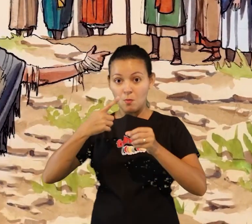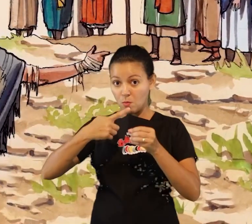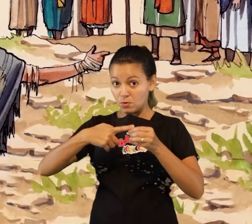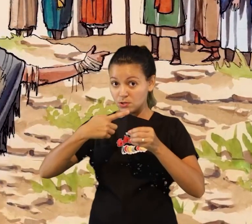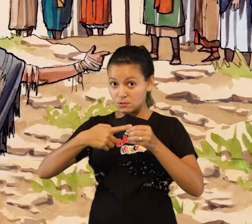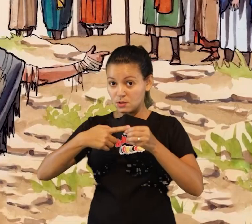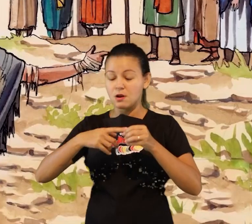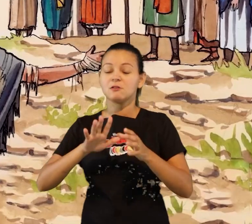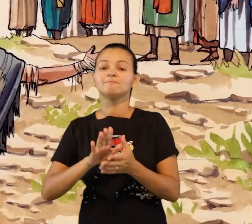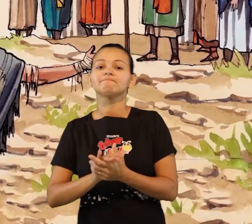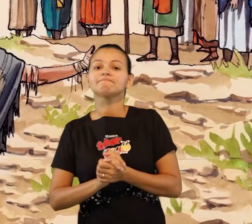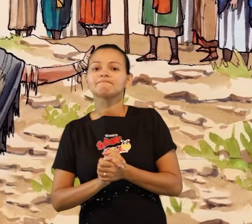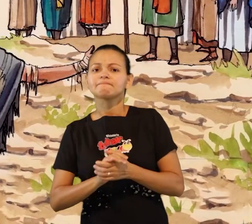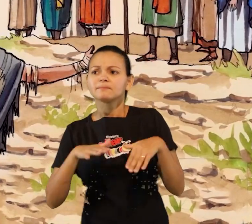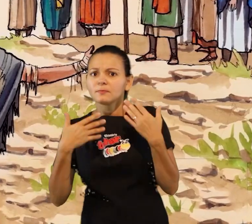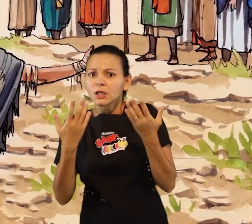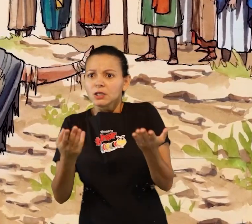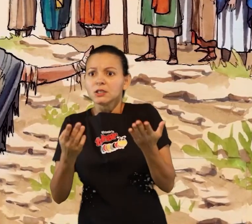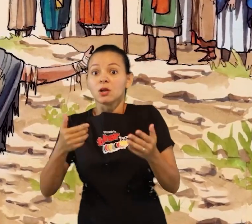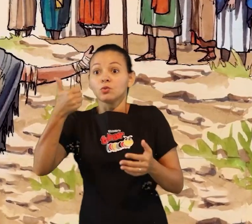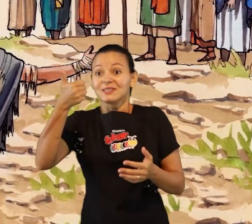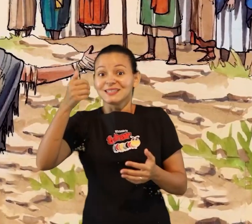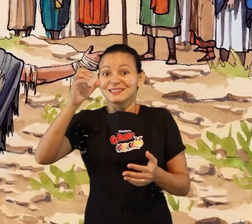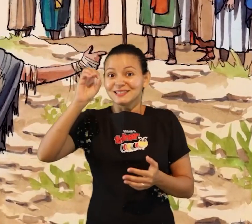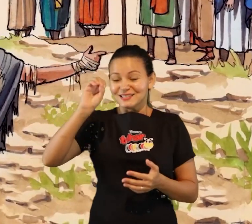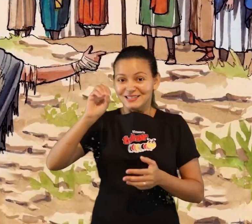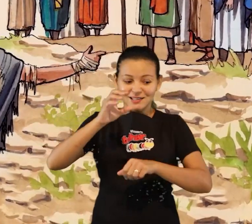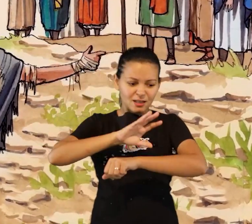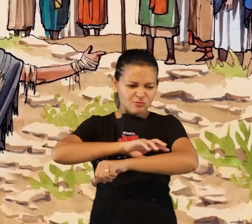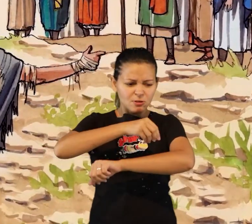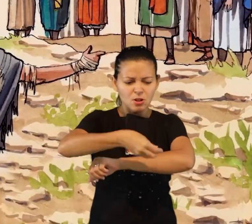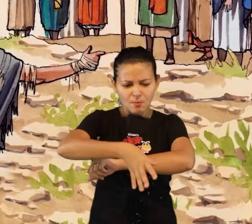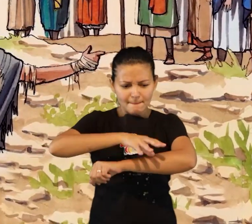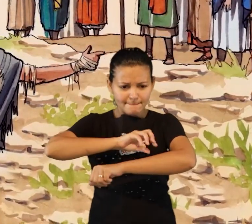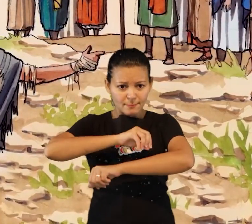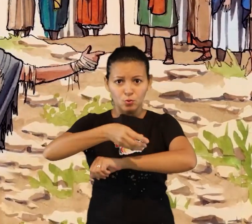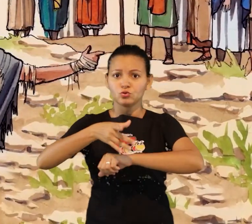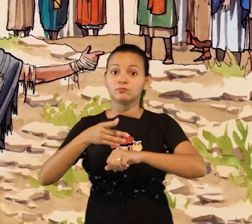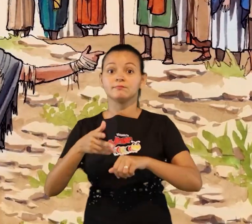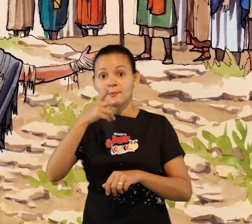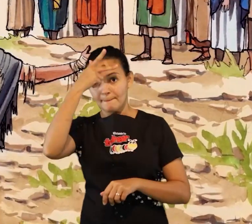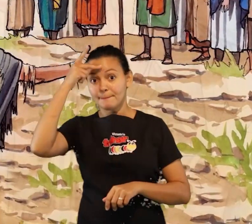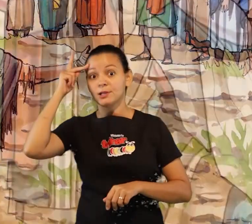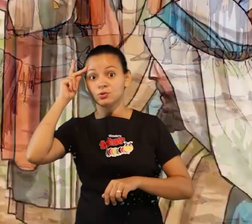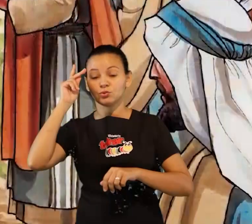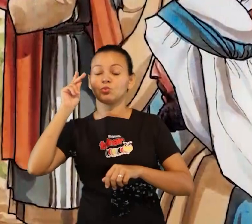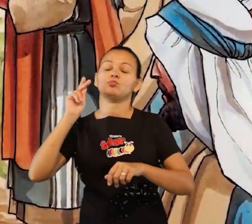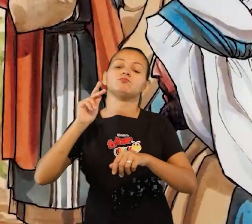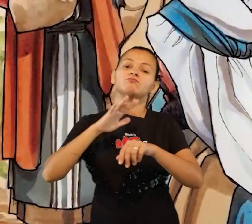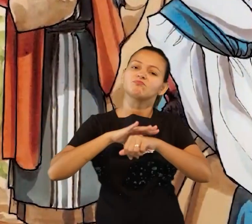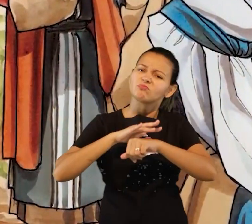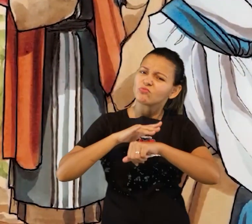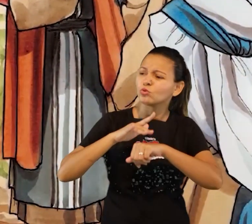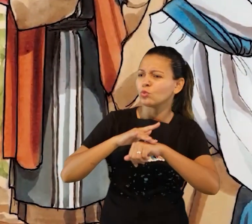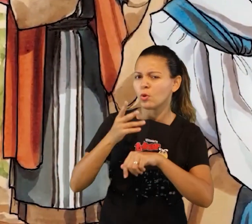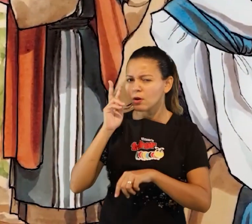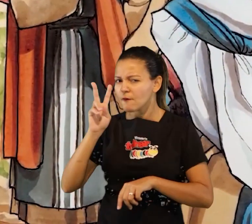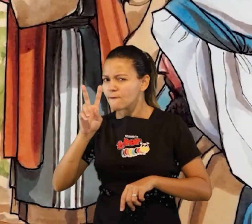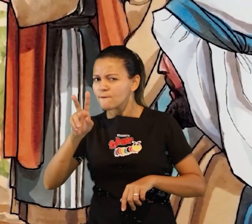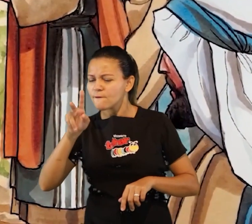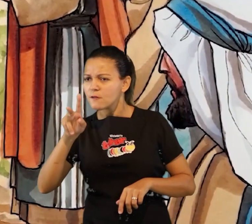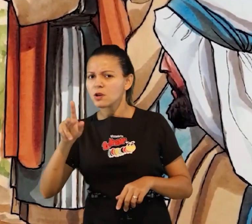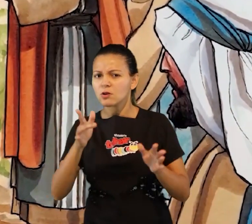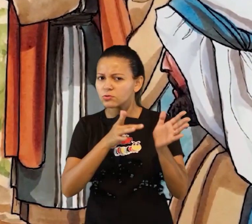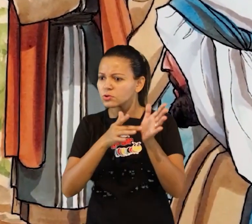longe e gritaram Jesus mestre tenha pena de nós Jesus viu e disse